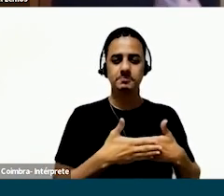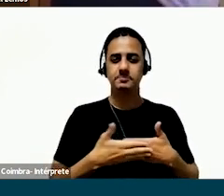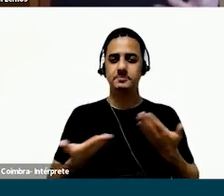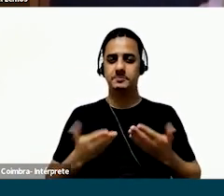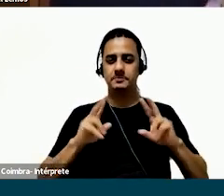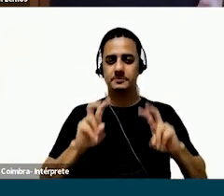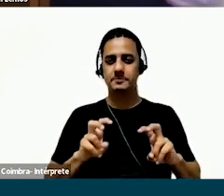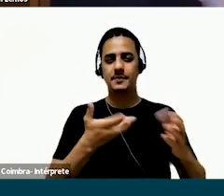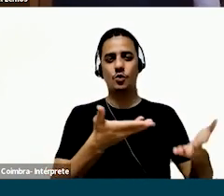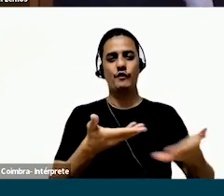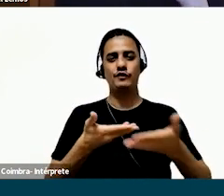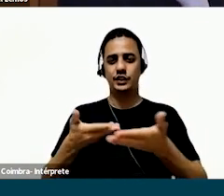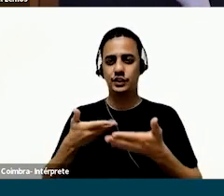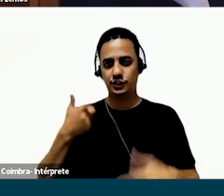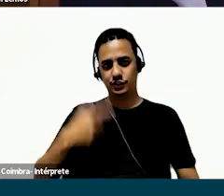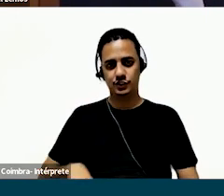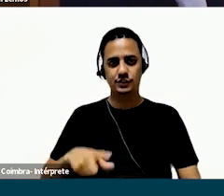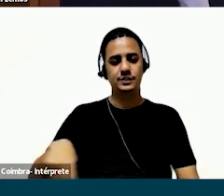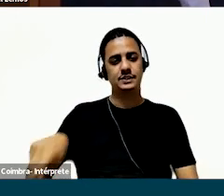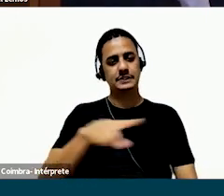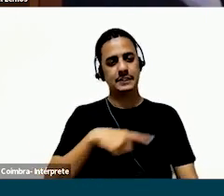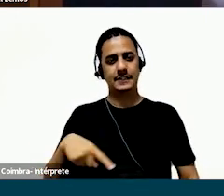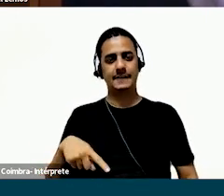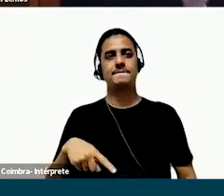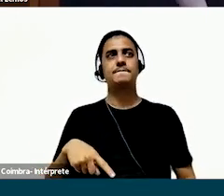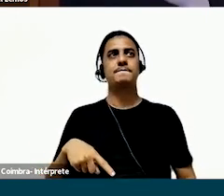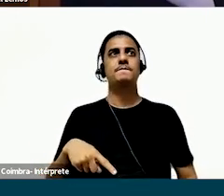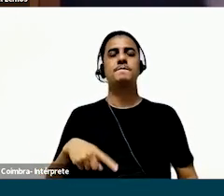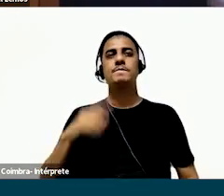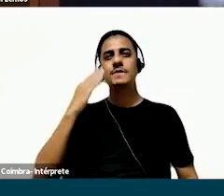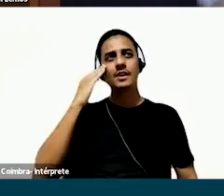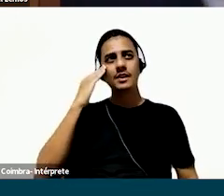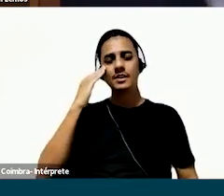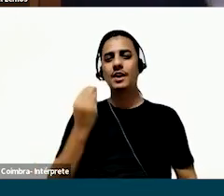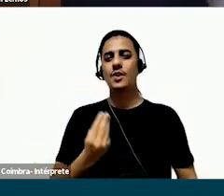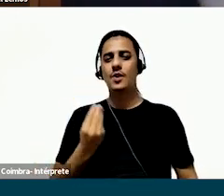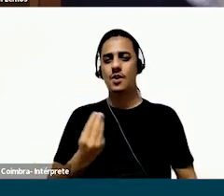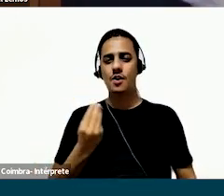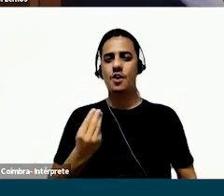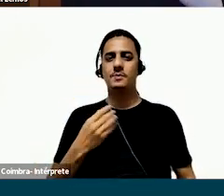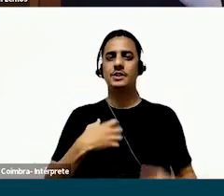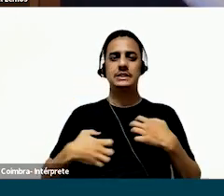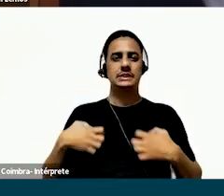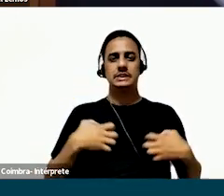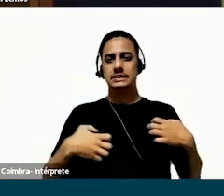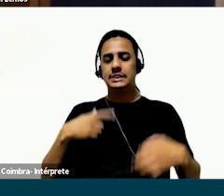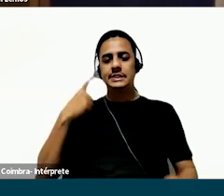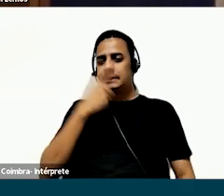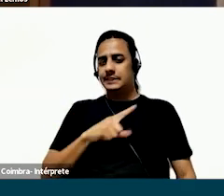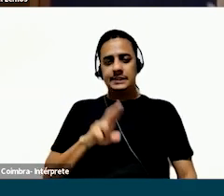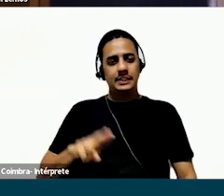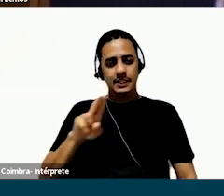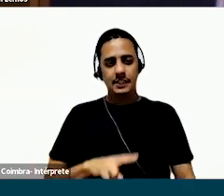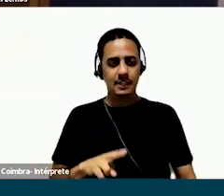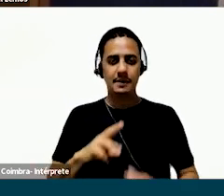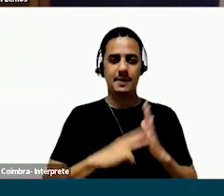Então, queria fechar aqui o nosso papo com um convite, mais uma vez. Assim como no início para a gente refletir o quanto a gente fica frustrado